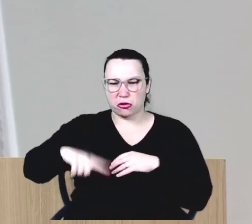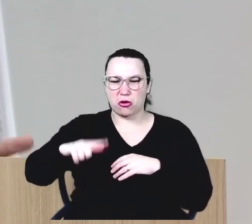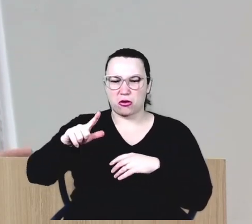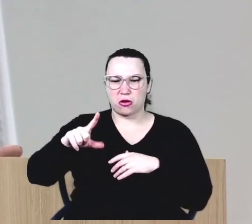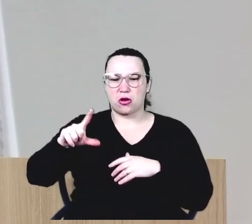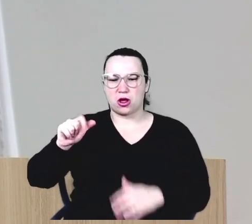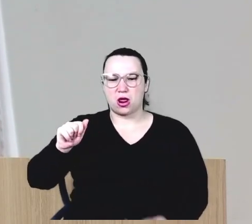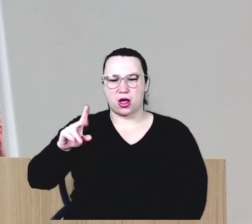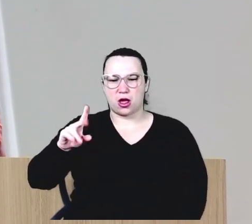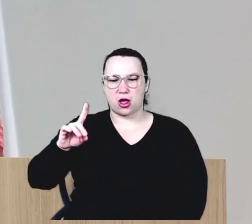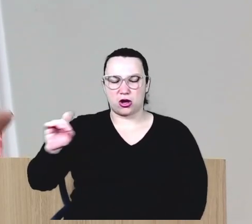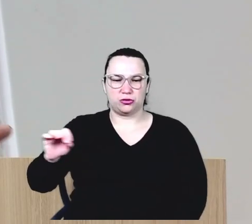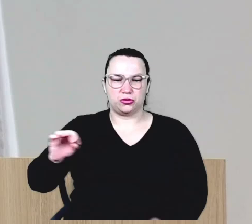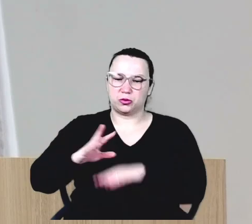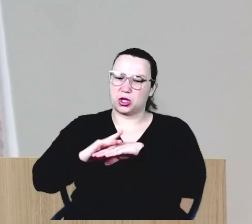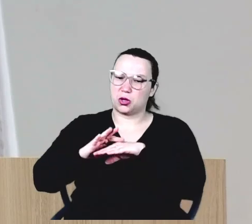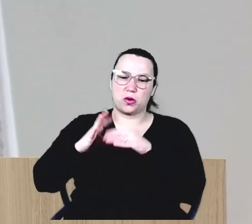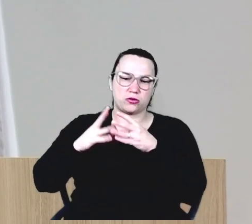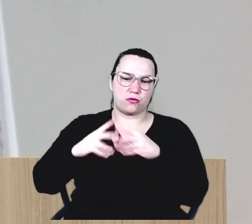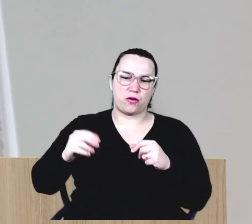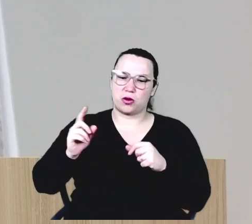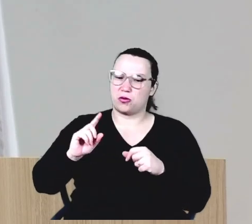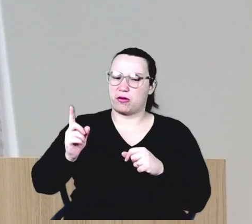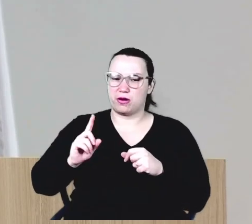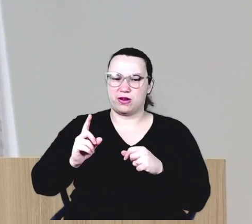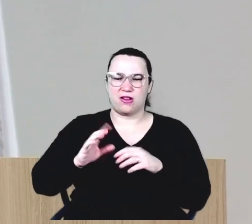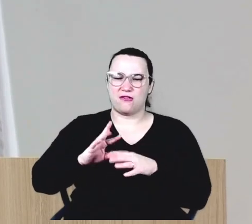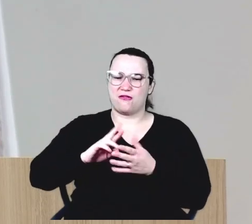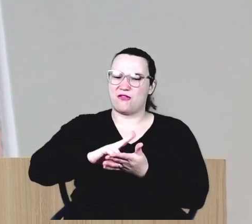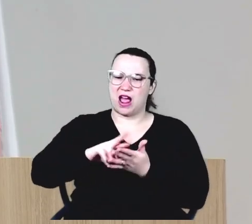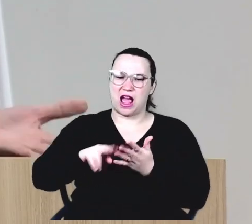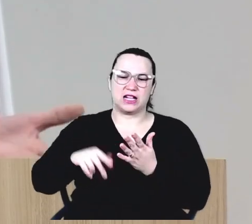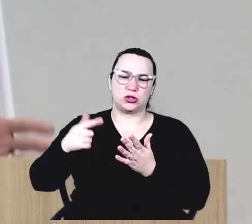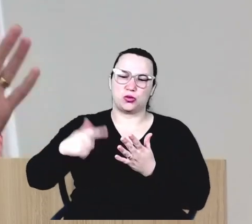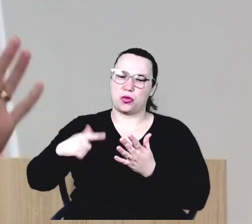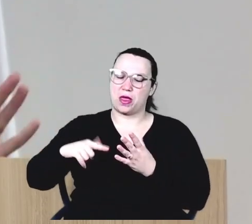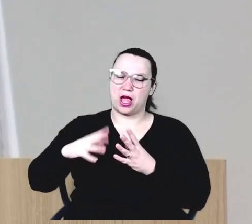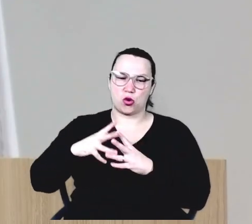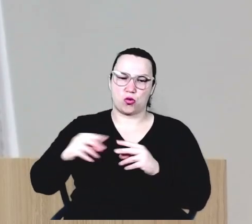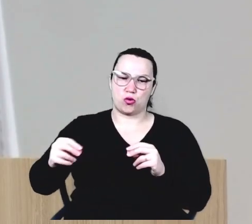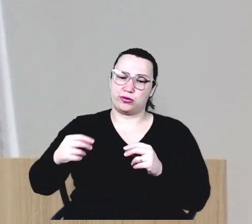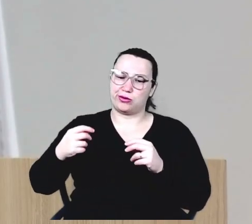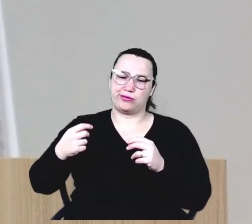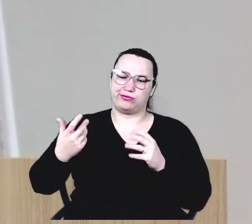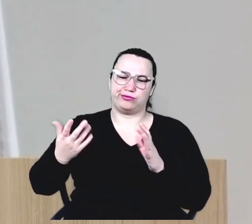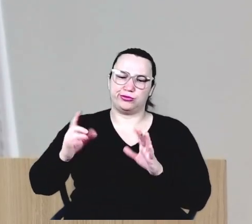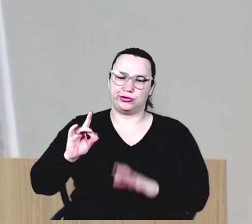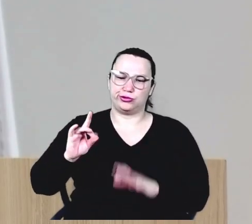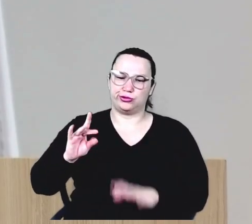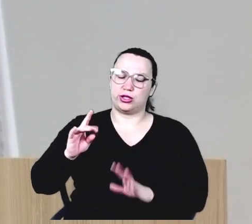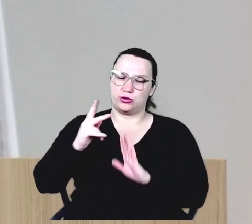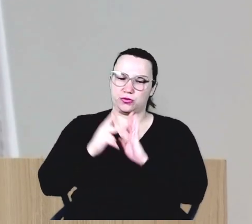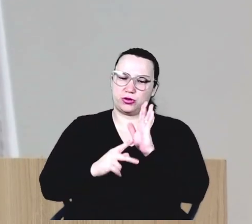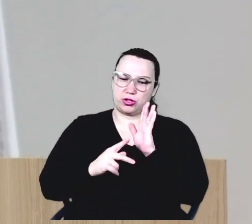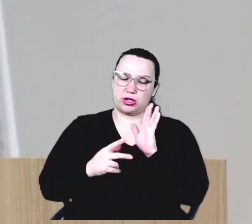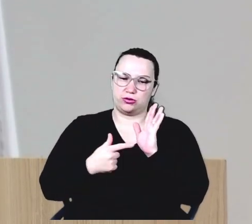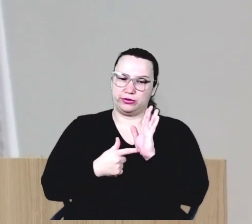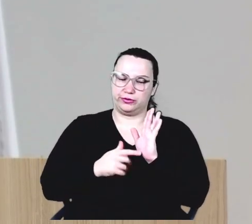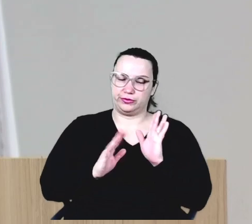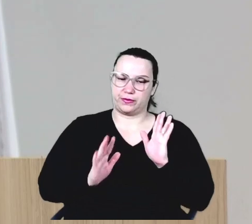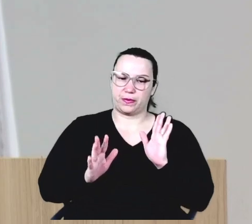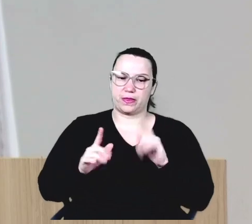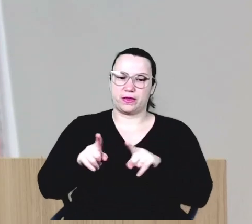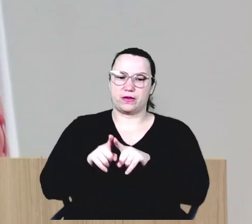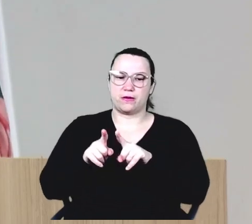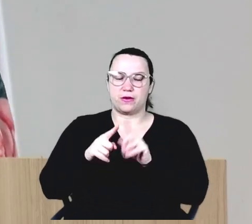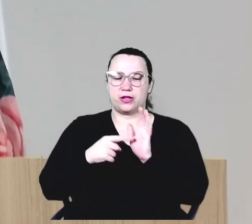doença não vai curar. Tem várias doenças que não tem cura, e a pessoa precisa renovar. Então, é só isso. Também indiquei um redutor de